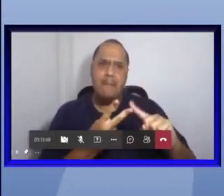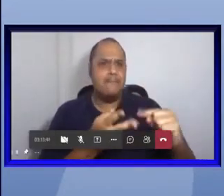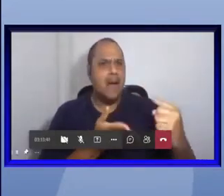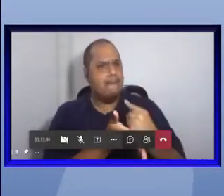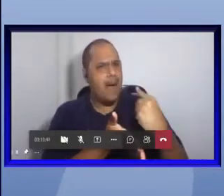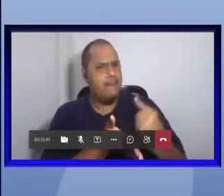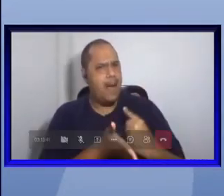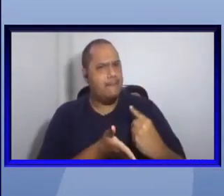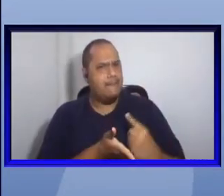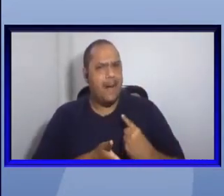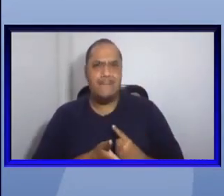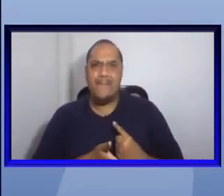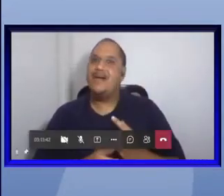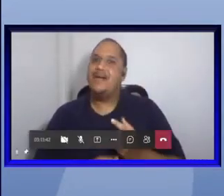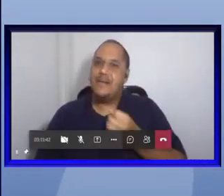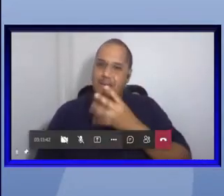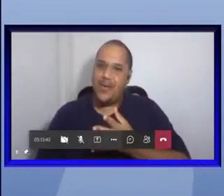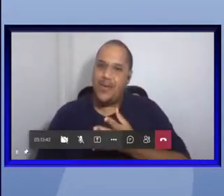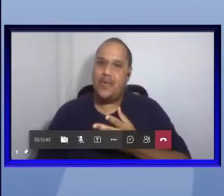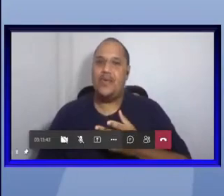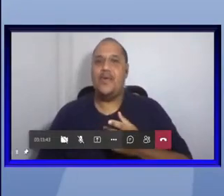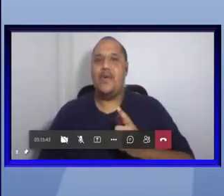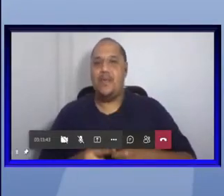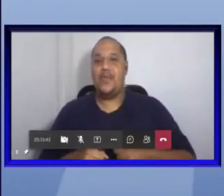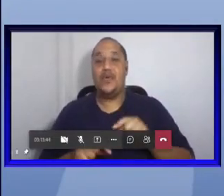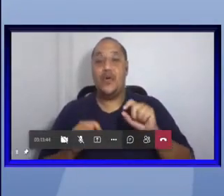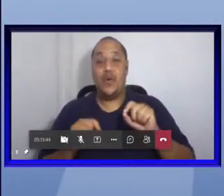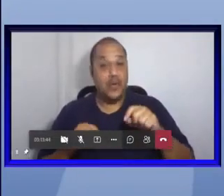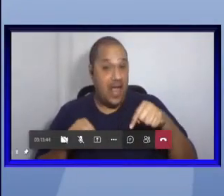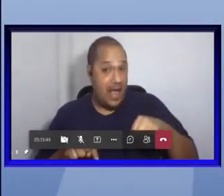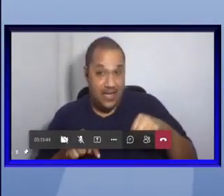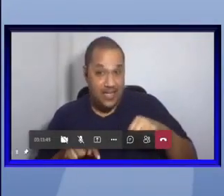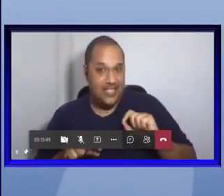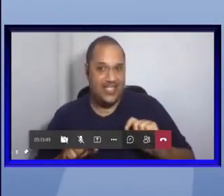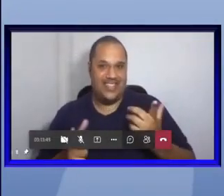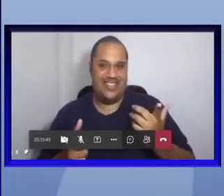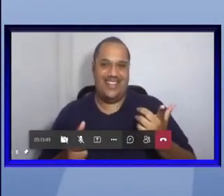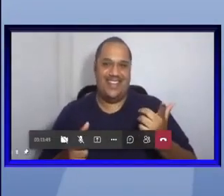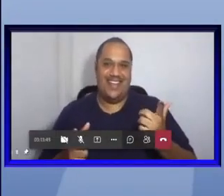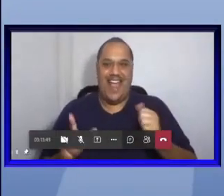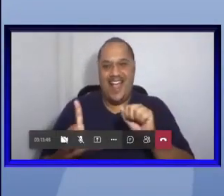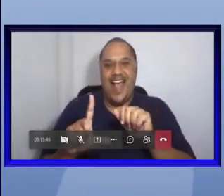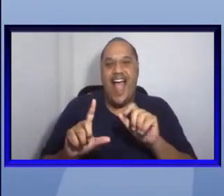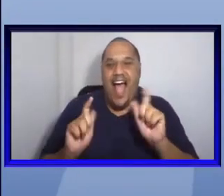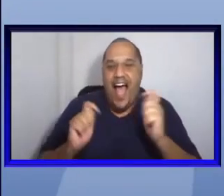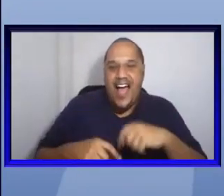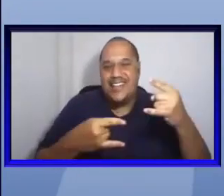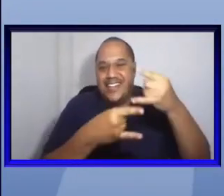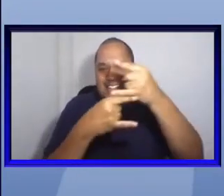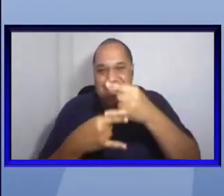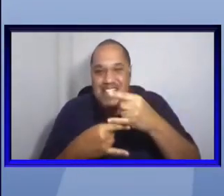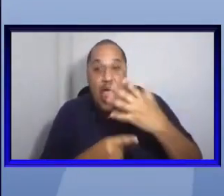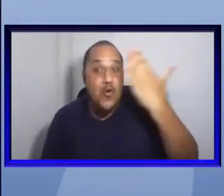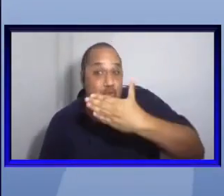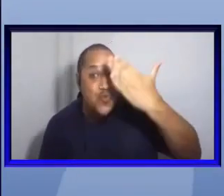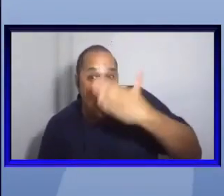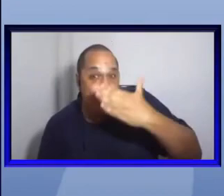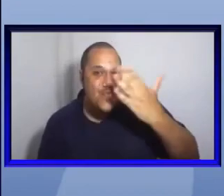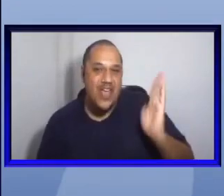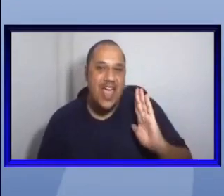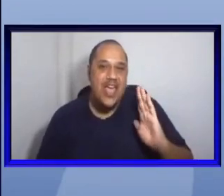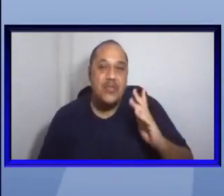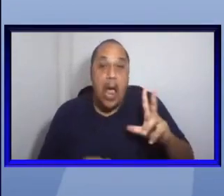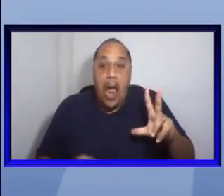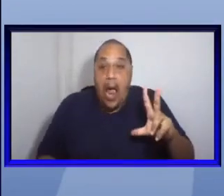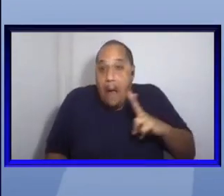não sei se por conta dessa interface de as pessoas não precisarem se identificar eu não estou vendo quem está perguntando então as